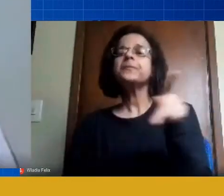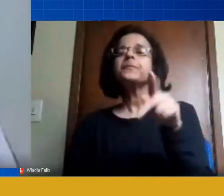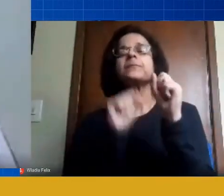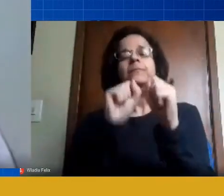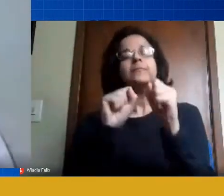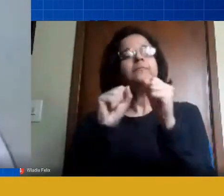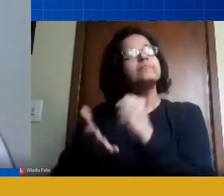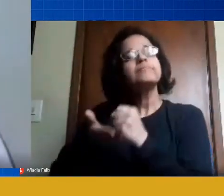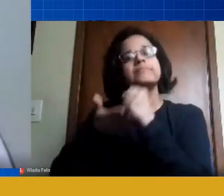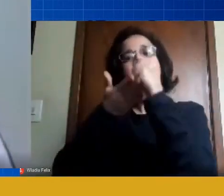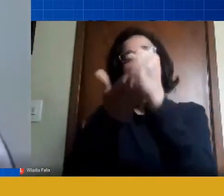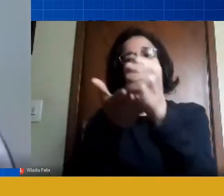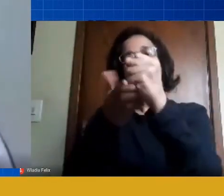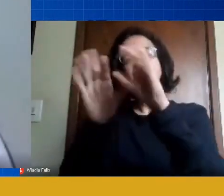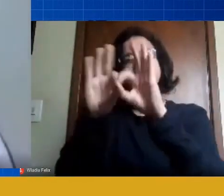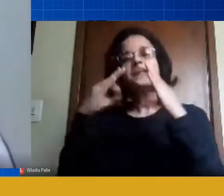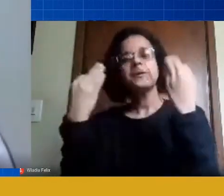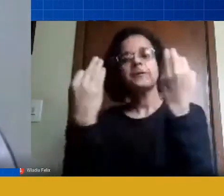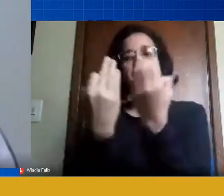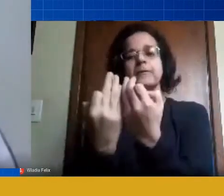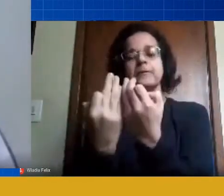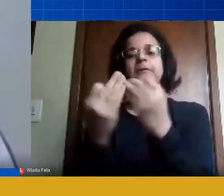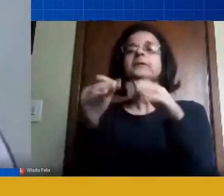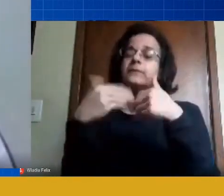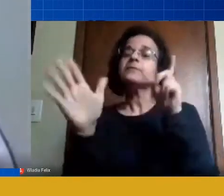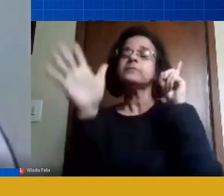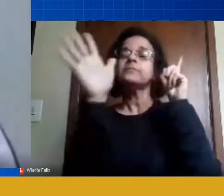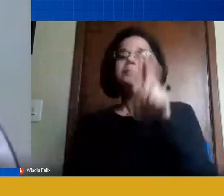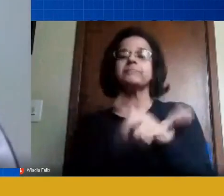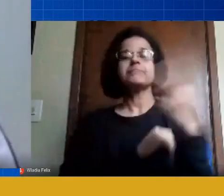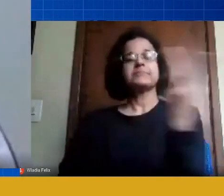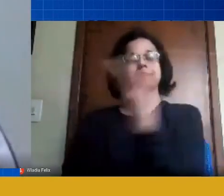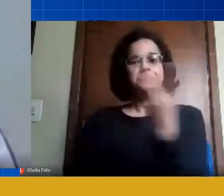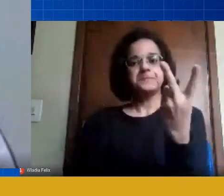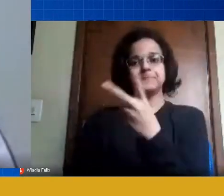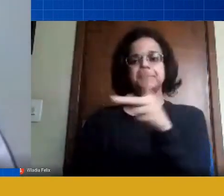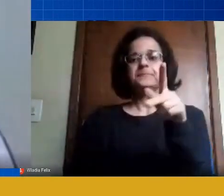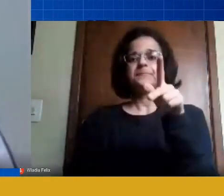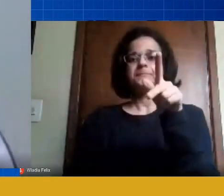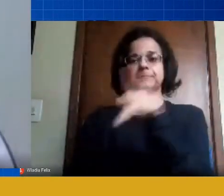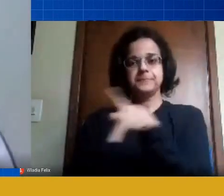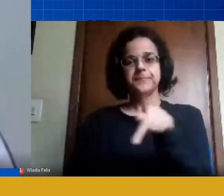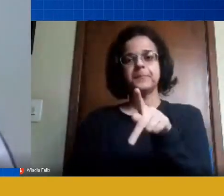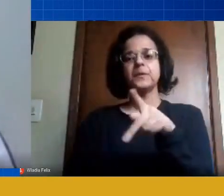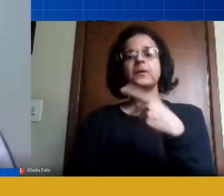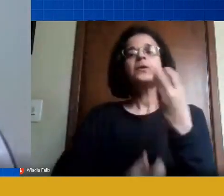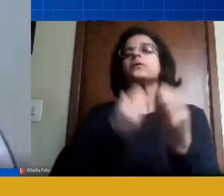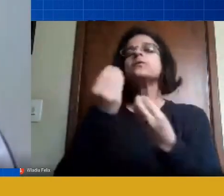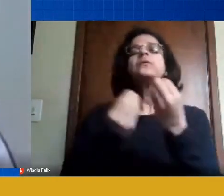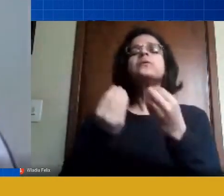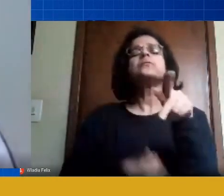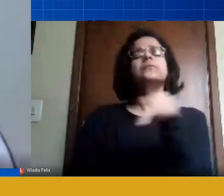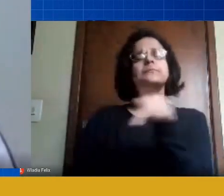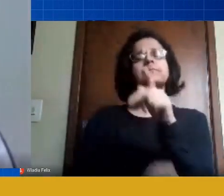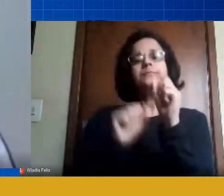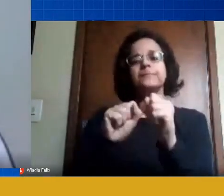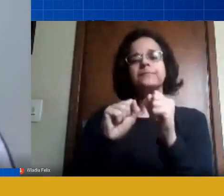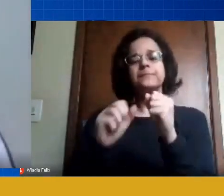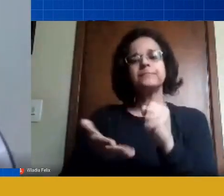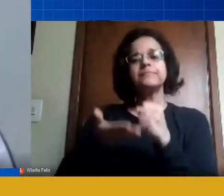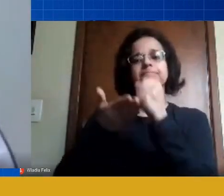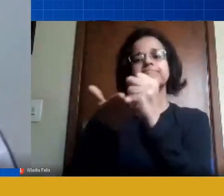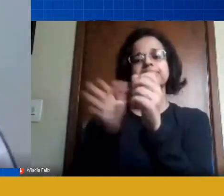auxiliando esses pais que é uma pergunta até que vai para os dois como que esse professor ele pode estar ali organizando